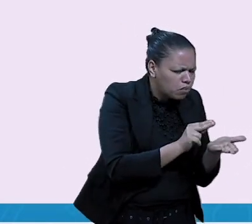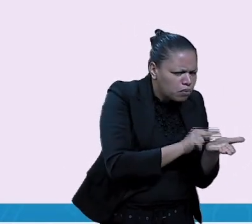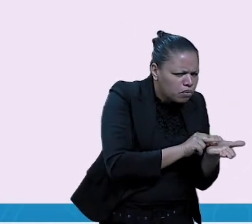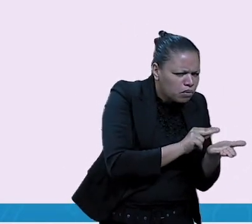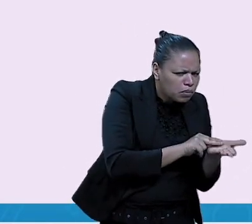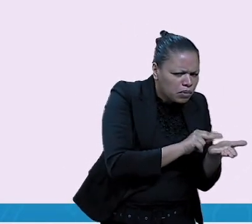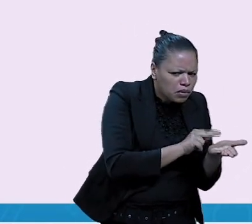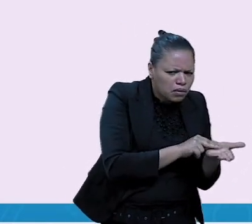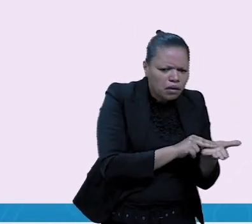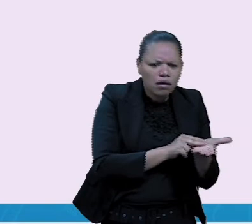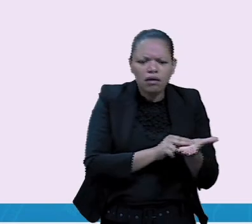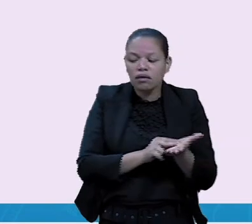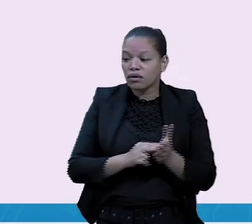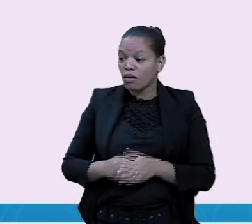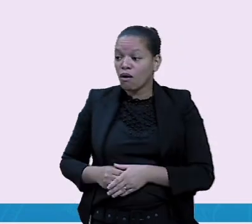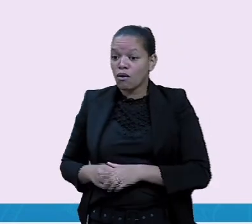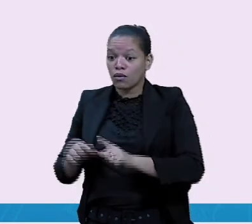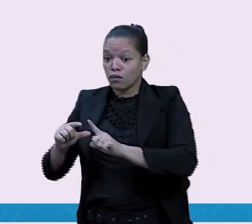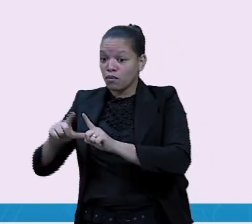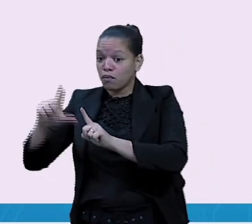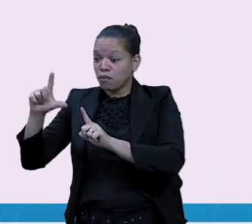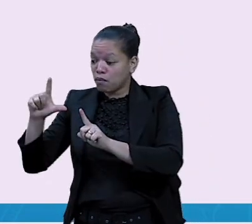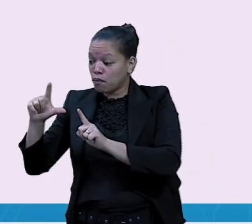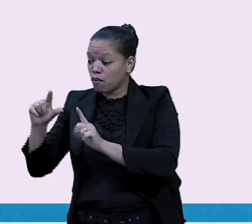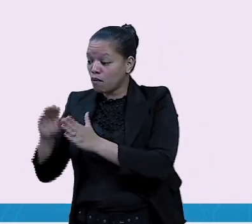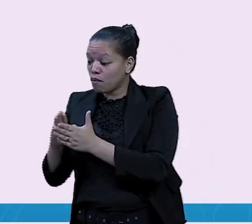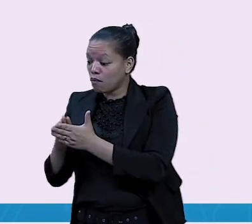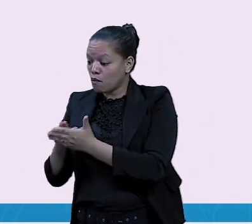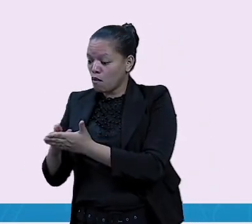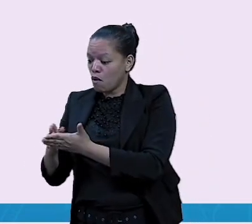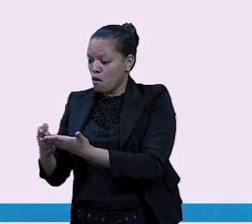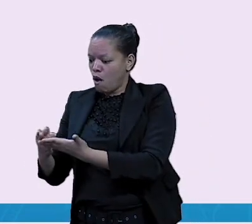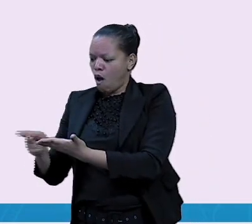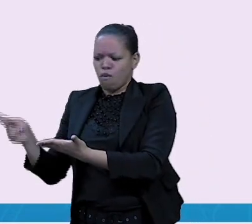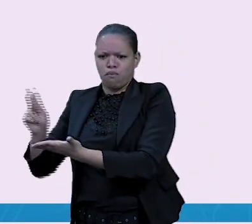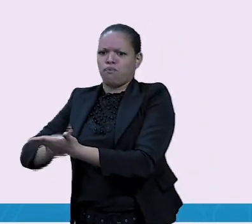livrão. Isso mesmo. A palavra faca.